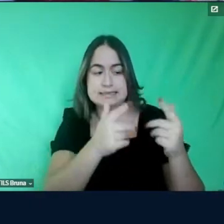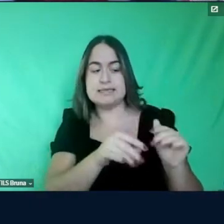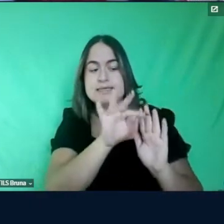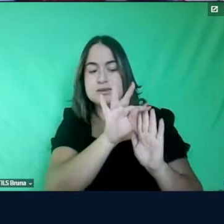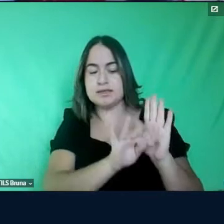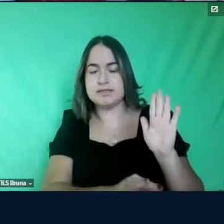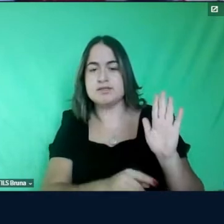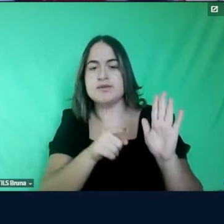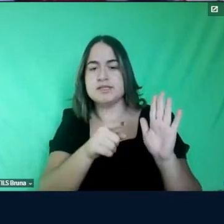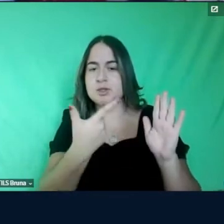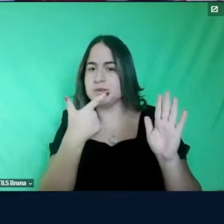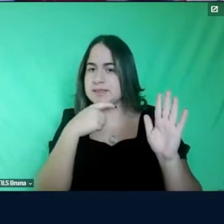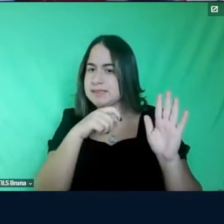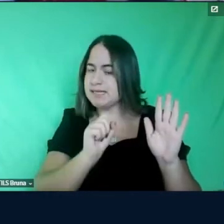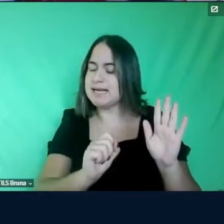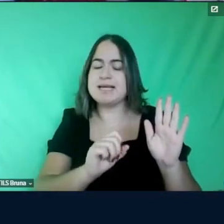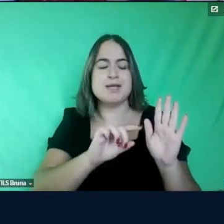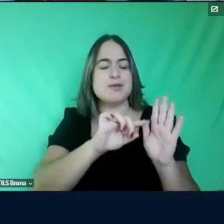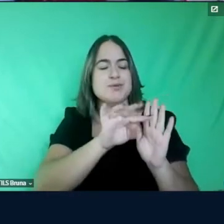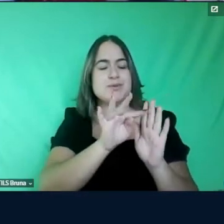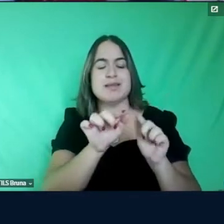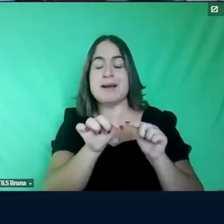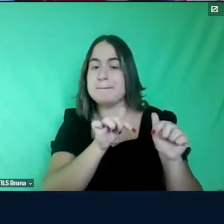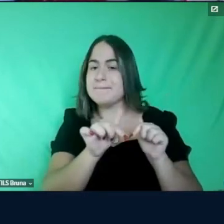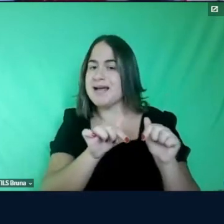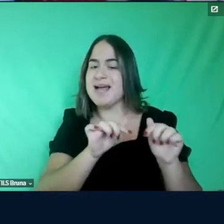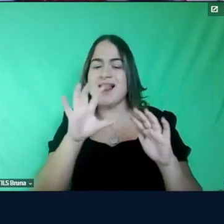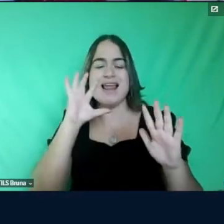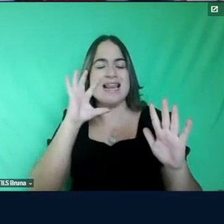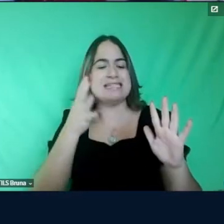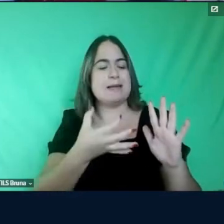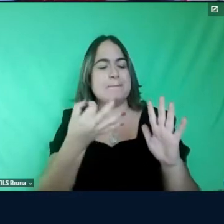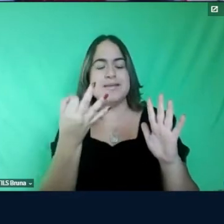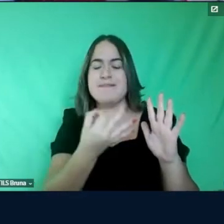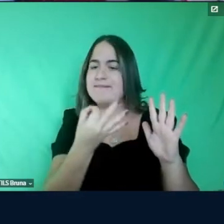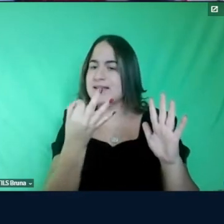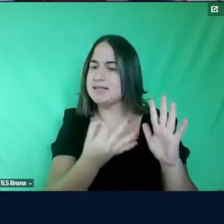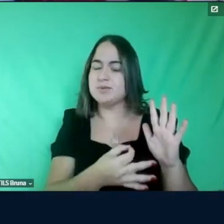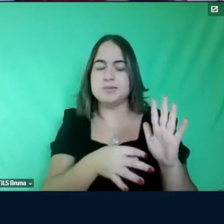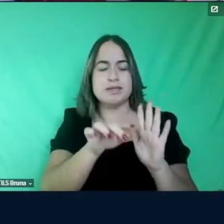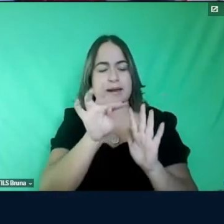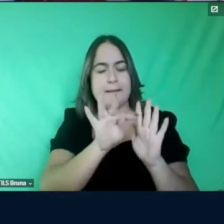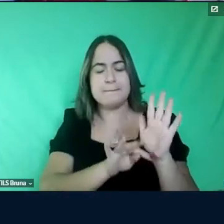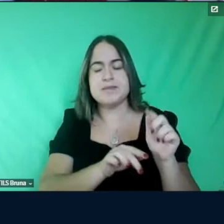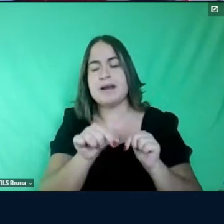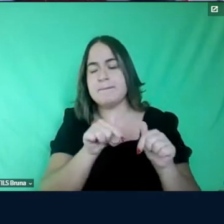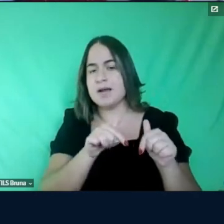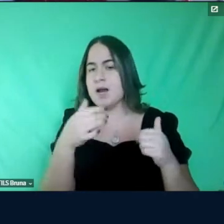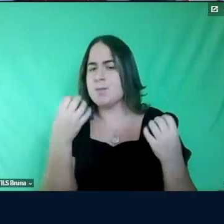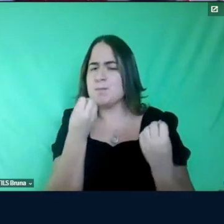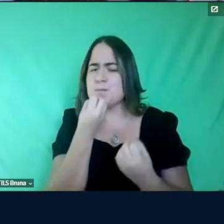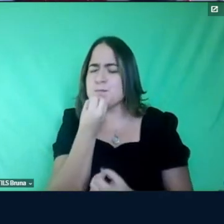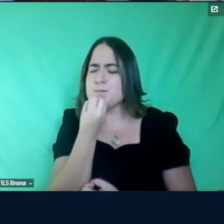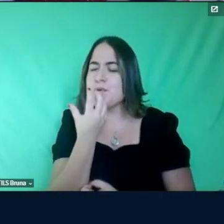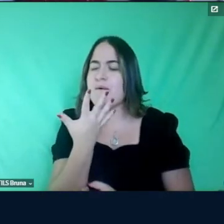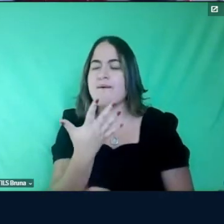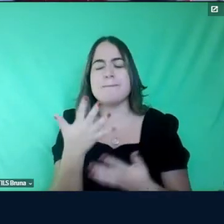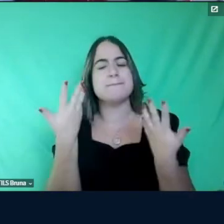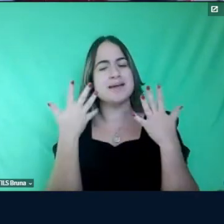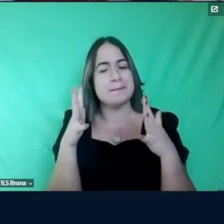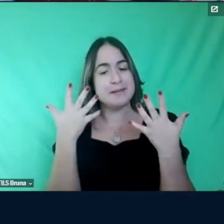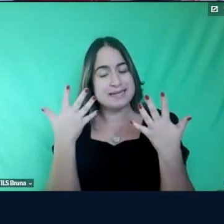realizar esse trabalho com muita habilidade, foi muito bom o teu trabalho. Então, eu te parabenizo, eu te cumprimento por isso,